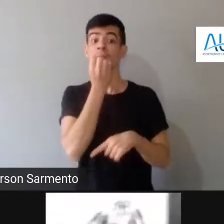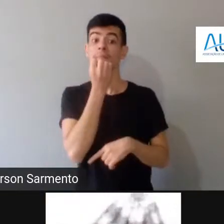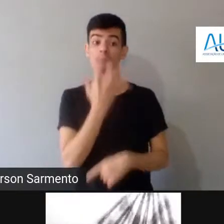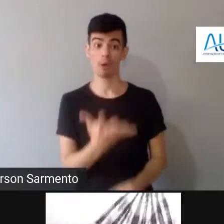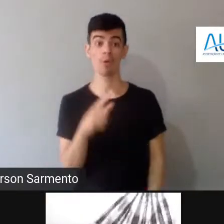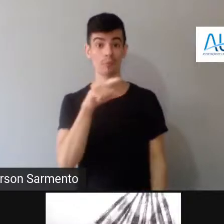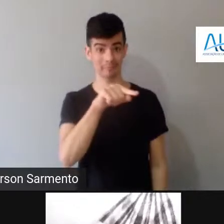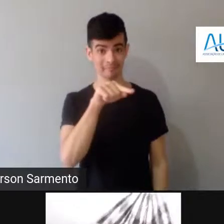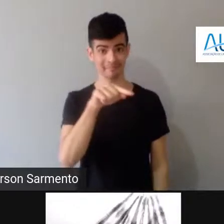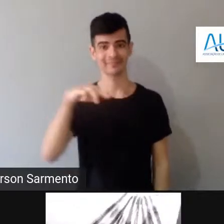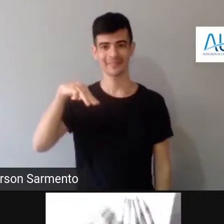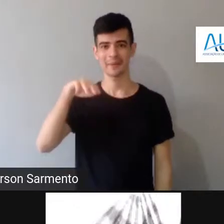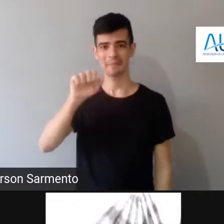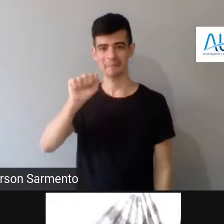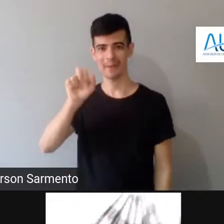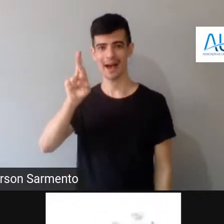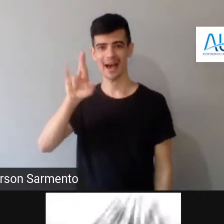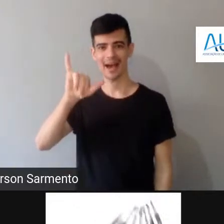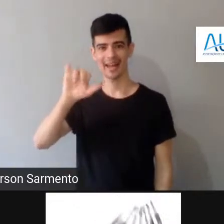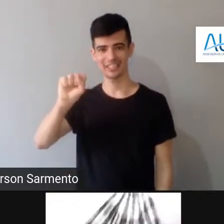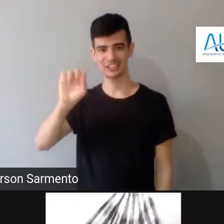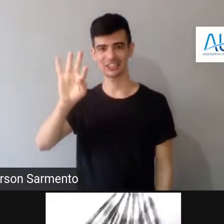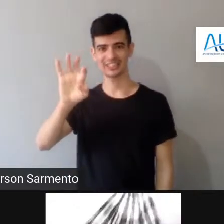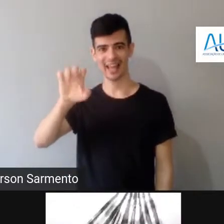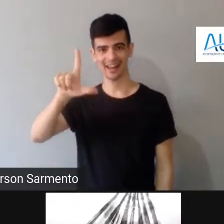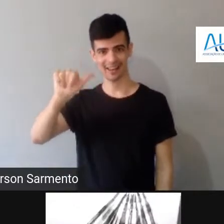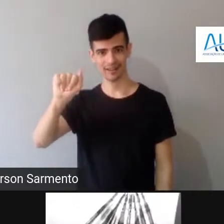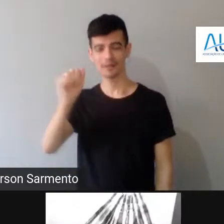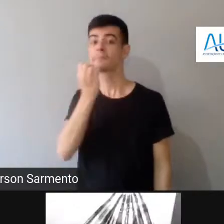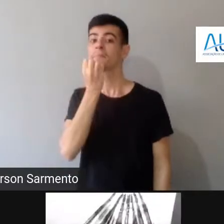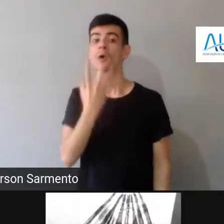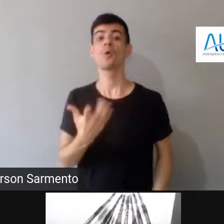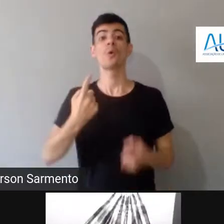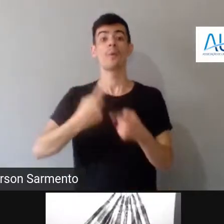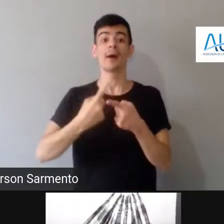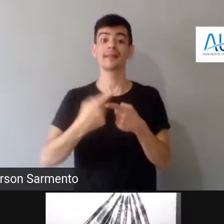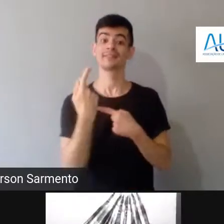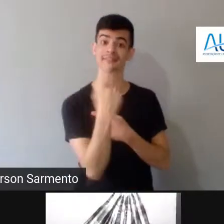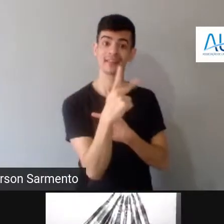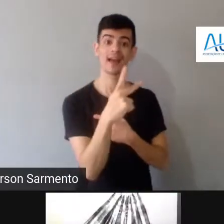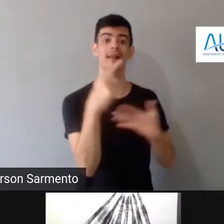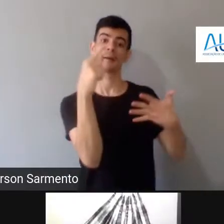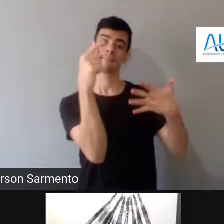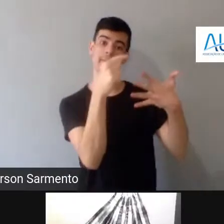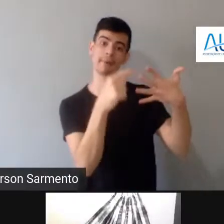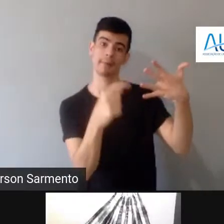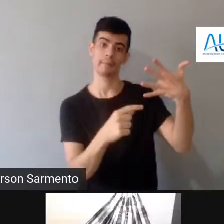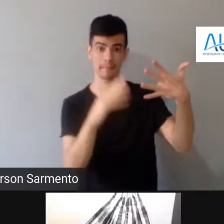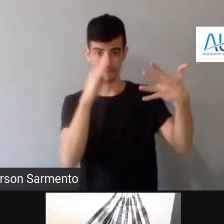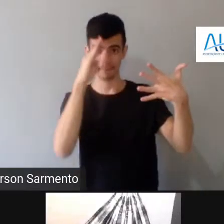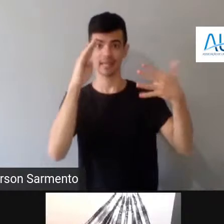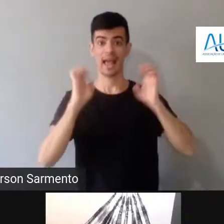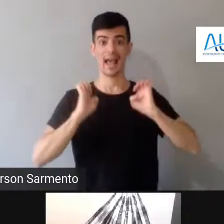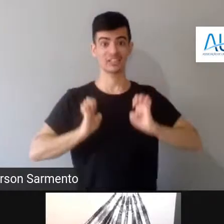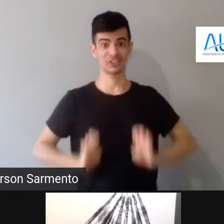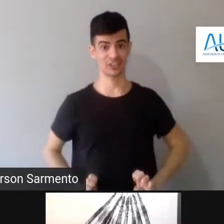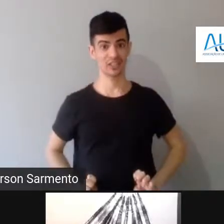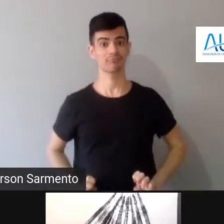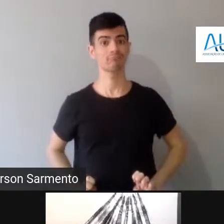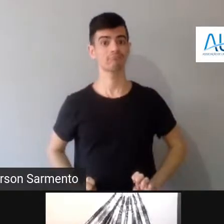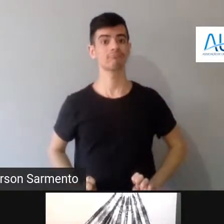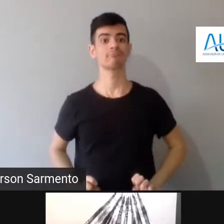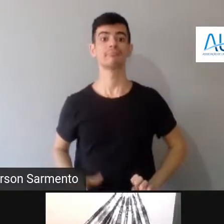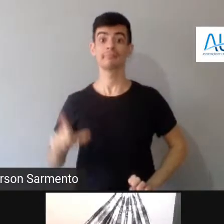porque as discussões sobre princípios éticos na pesquisa com povos indígenas têm uma colaboração